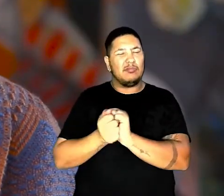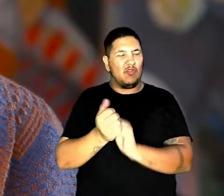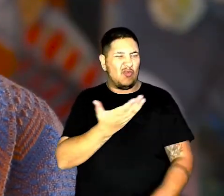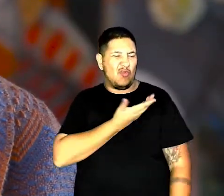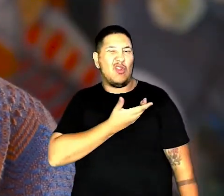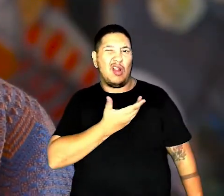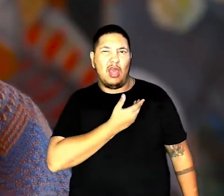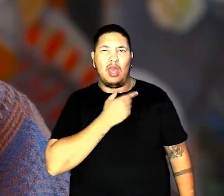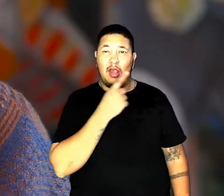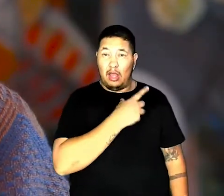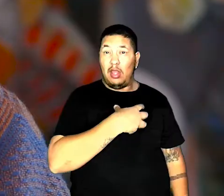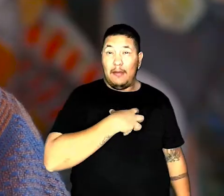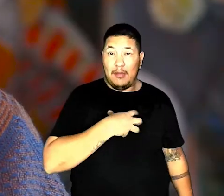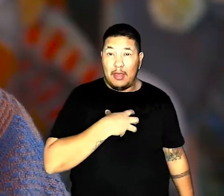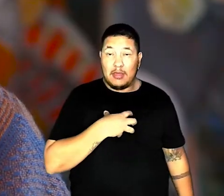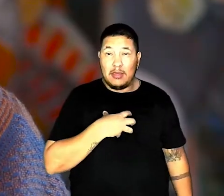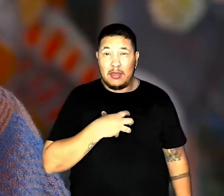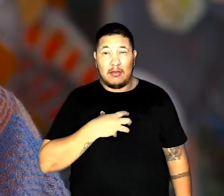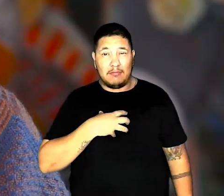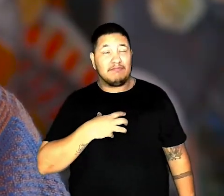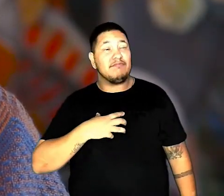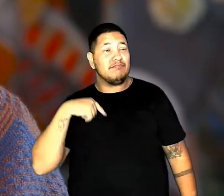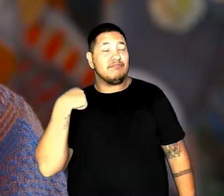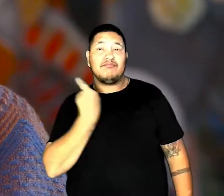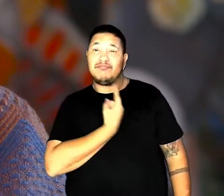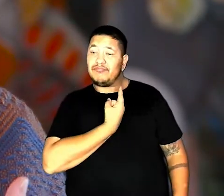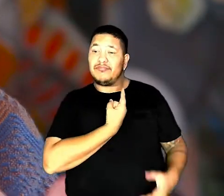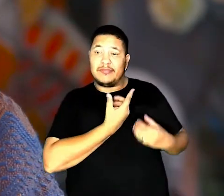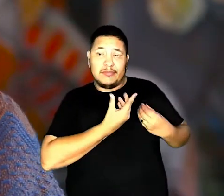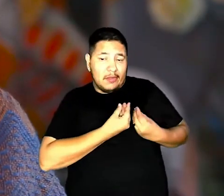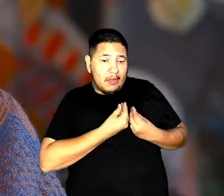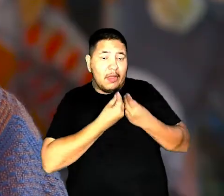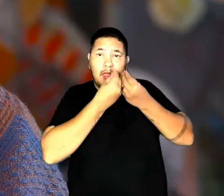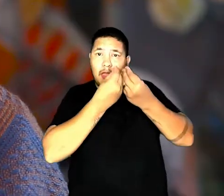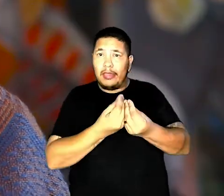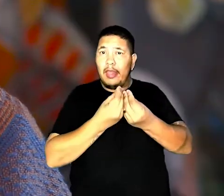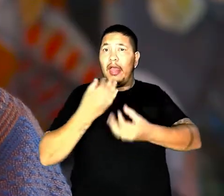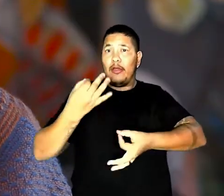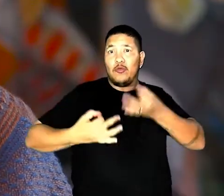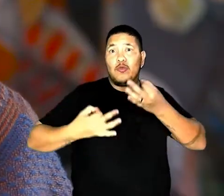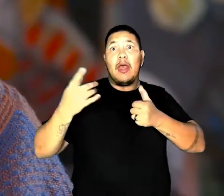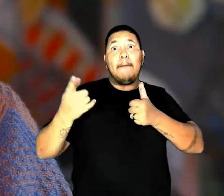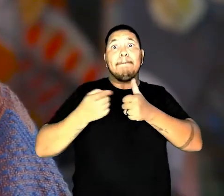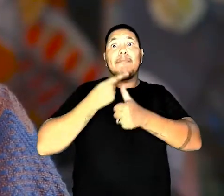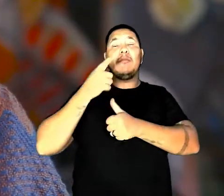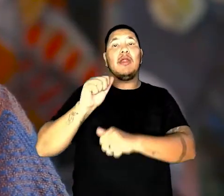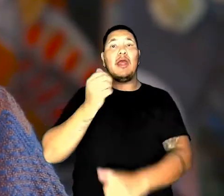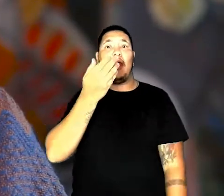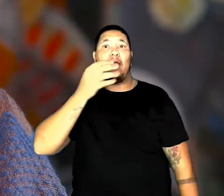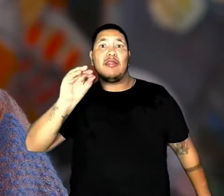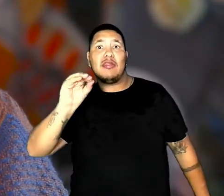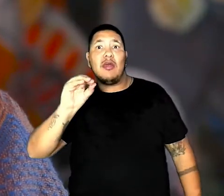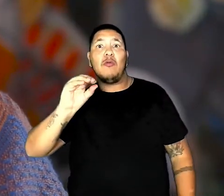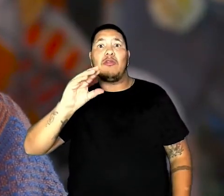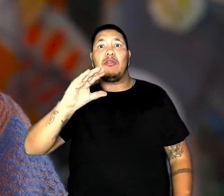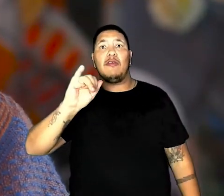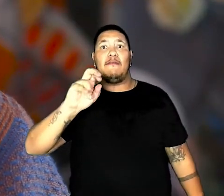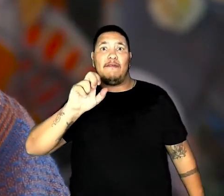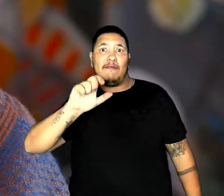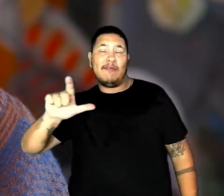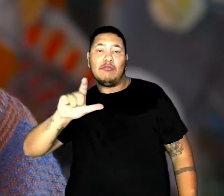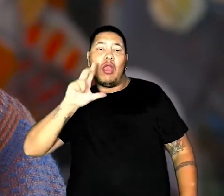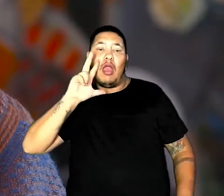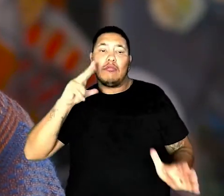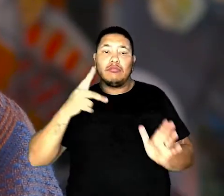uma colega da Bahia, nós oferecemos em juízo a primeira ação civil pública